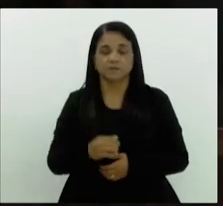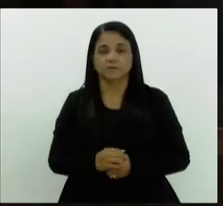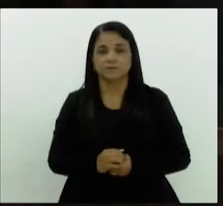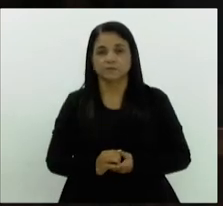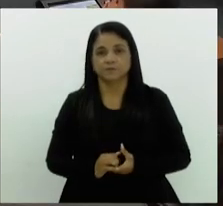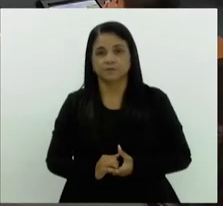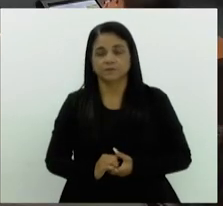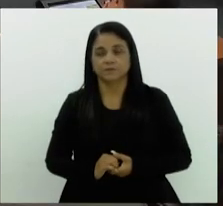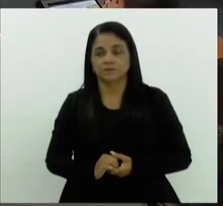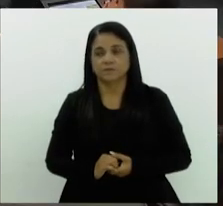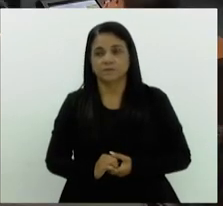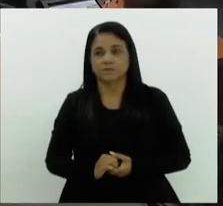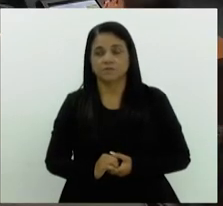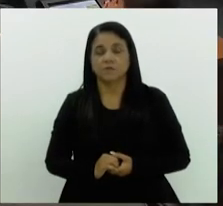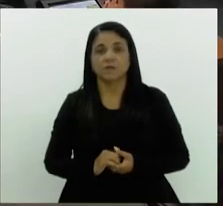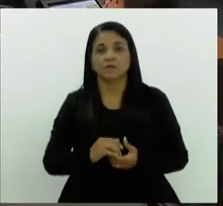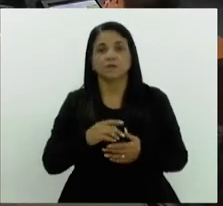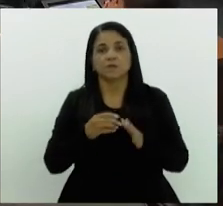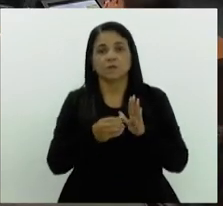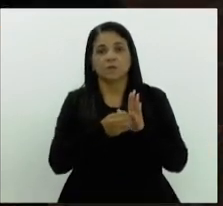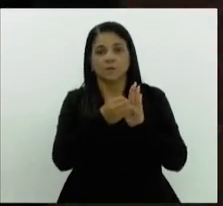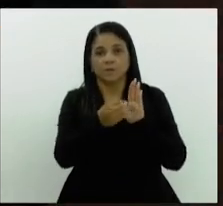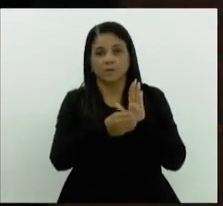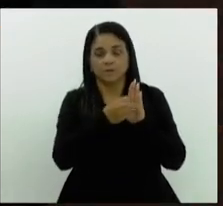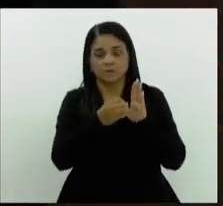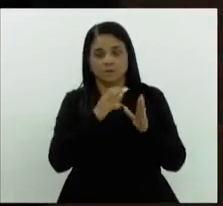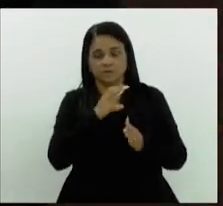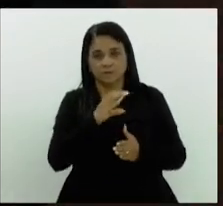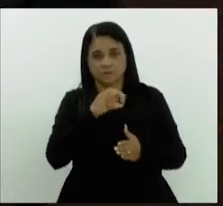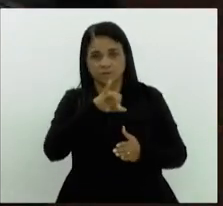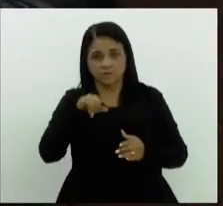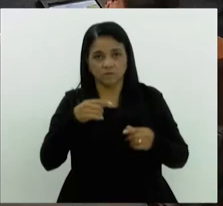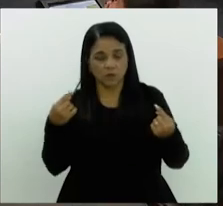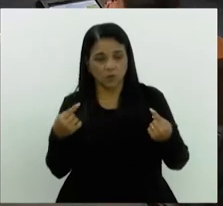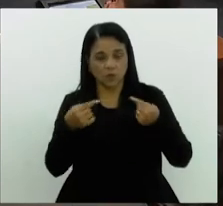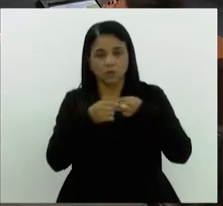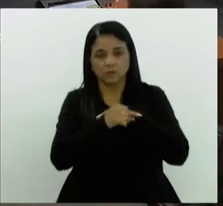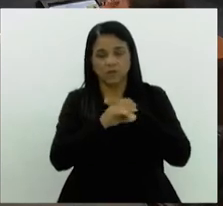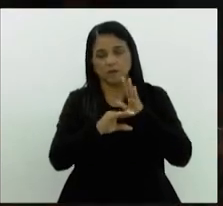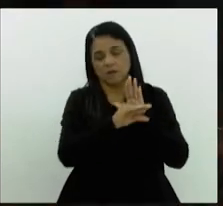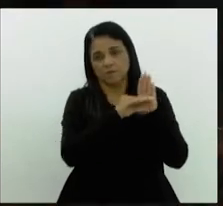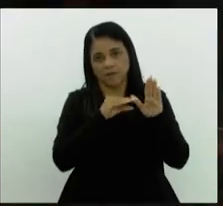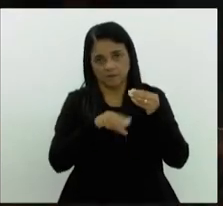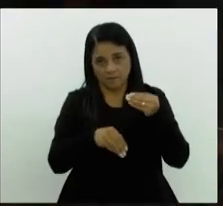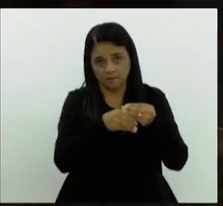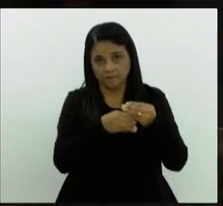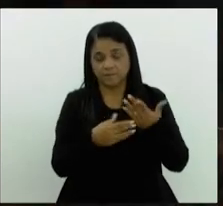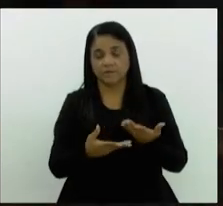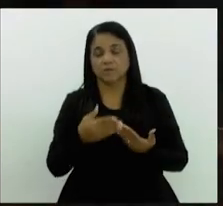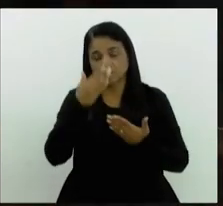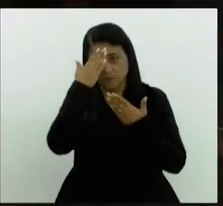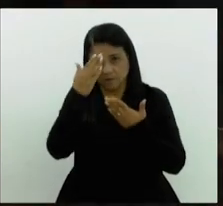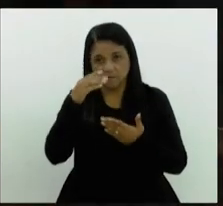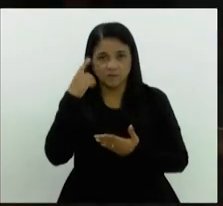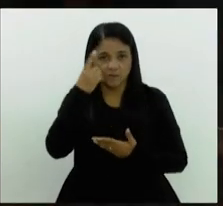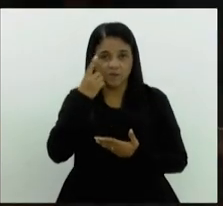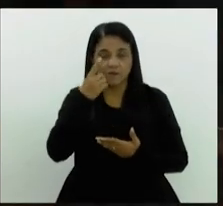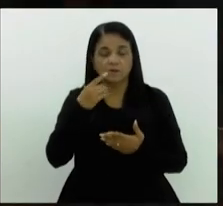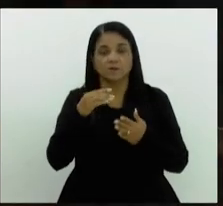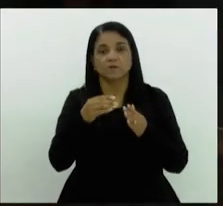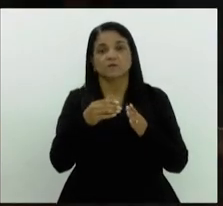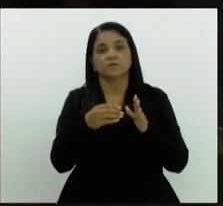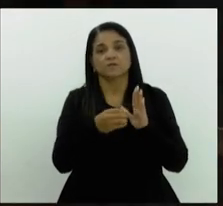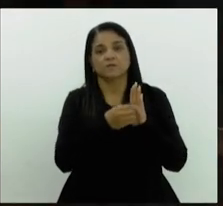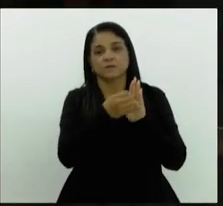Presidente, o parecer da CCJ é contrário à emenda. Muito obrigado, o nosso nome de deputado. Para emitir parecer